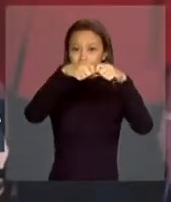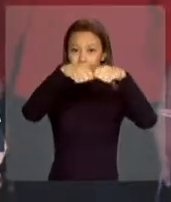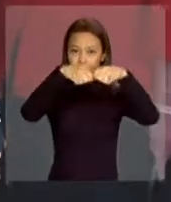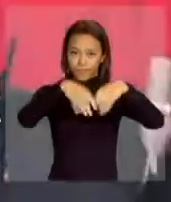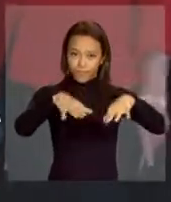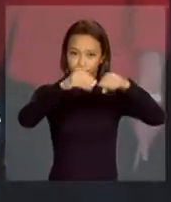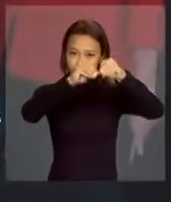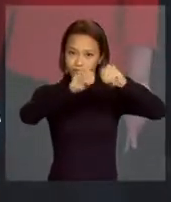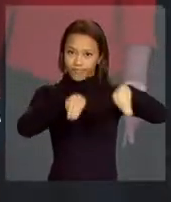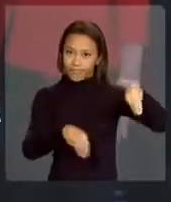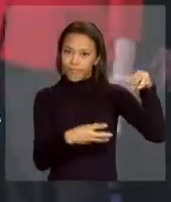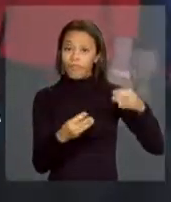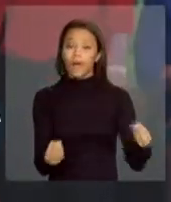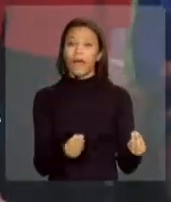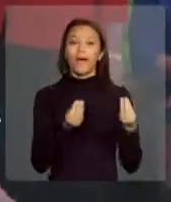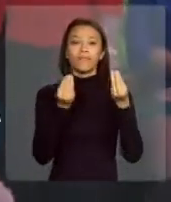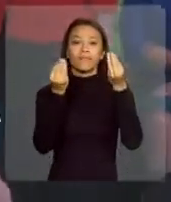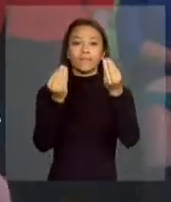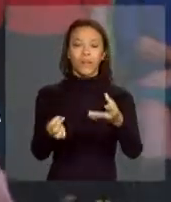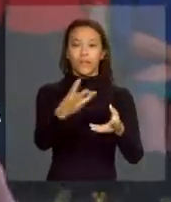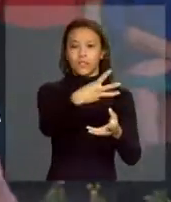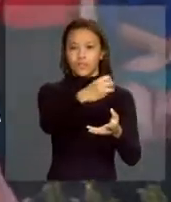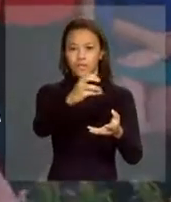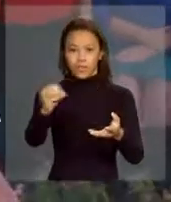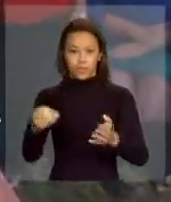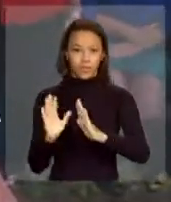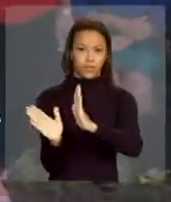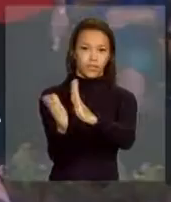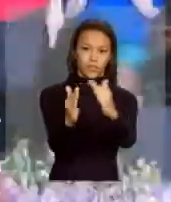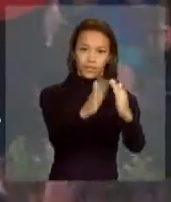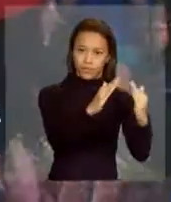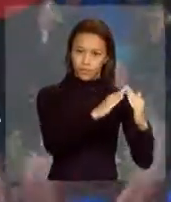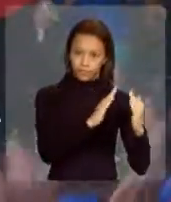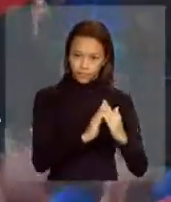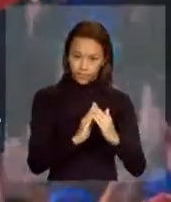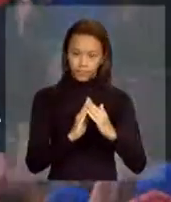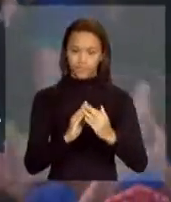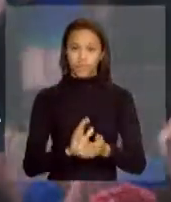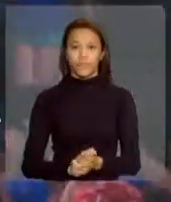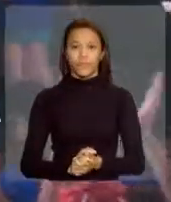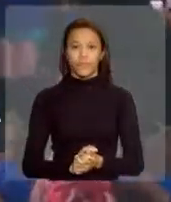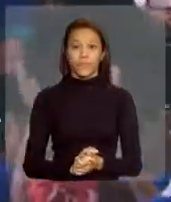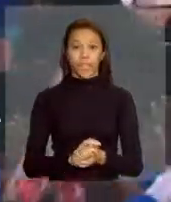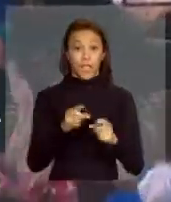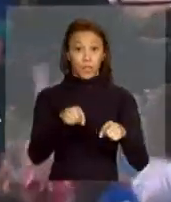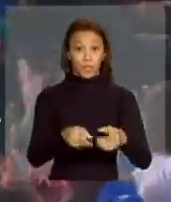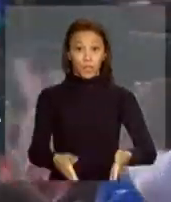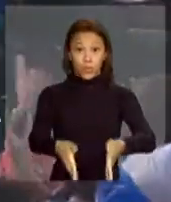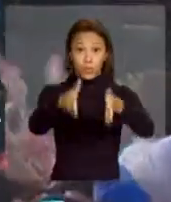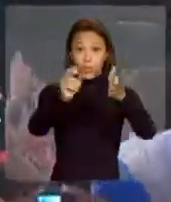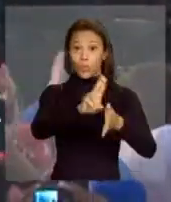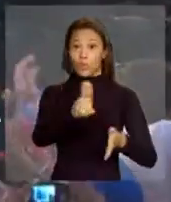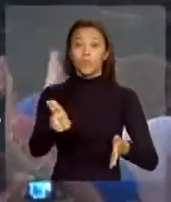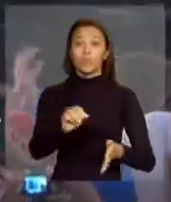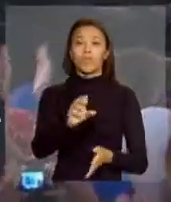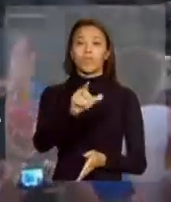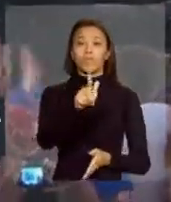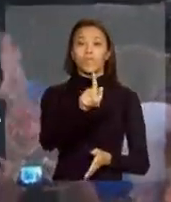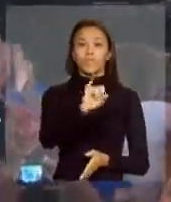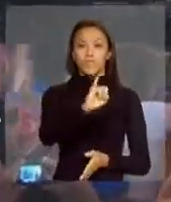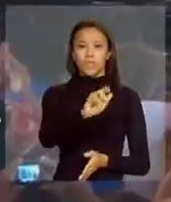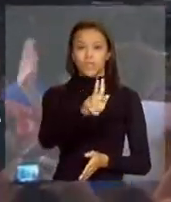alusiva à entrega de 300 unidades habitacionais do Condomínio Residencial